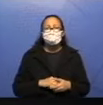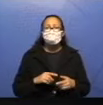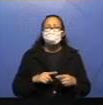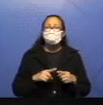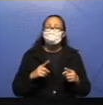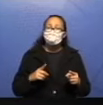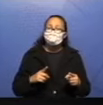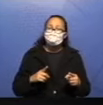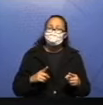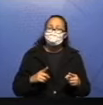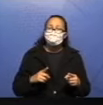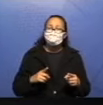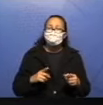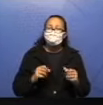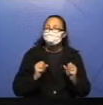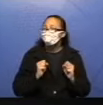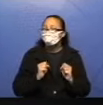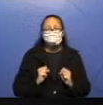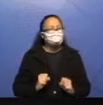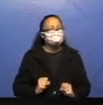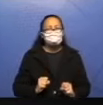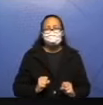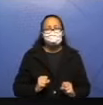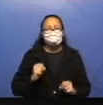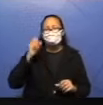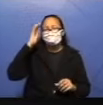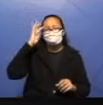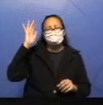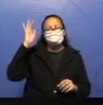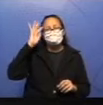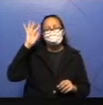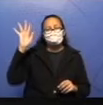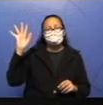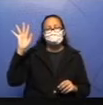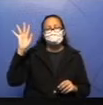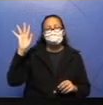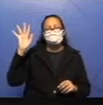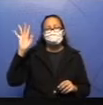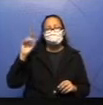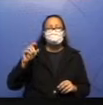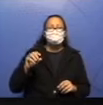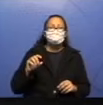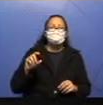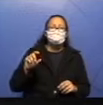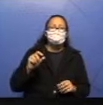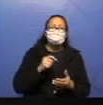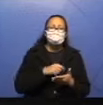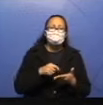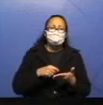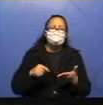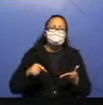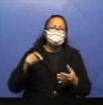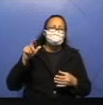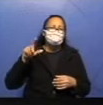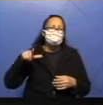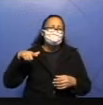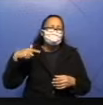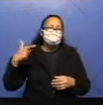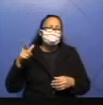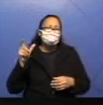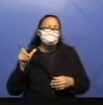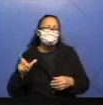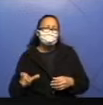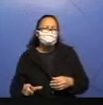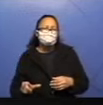você não pode inventar coisas. Você não pode colocar outras personagens ali. E você não pode estar colocando